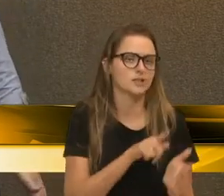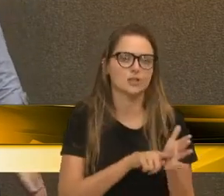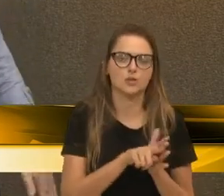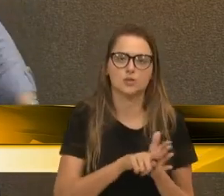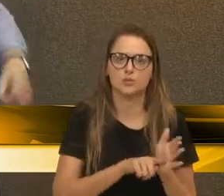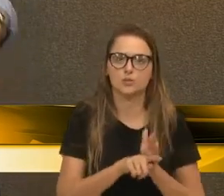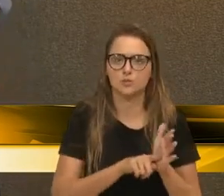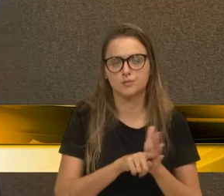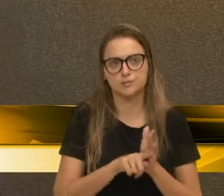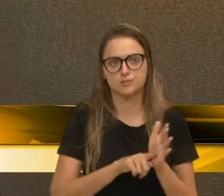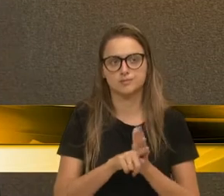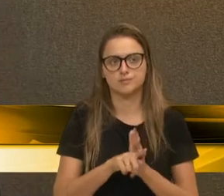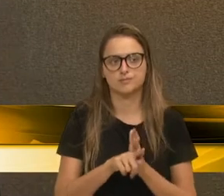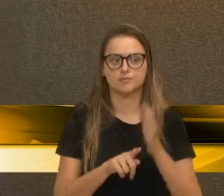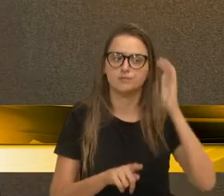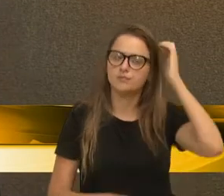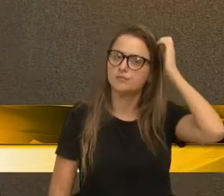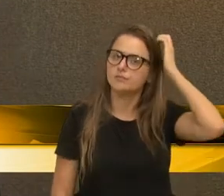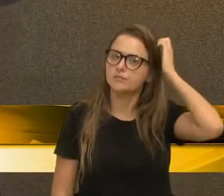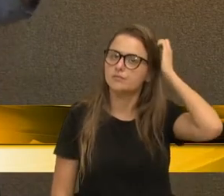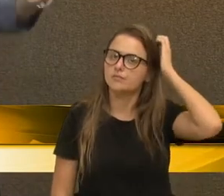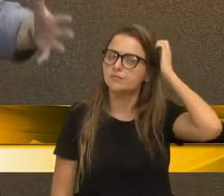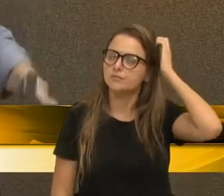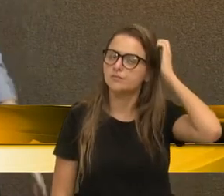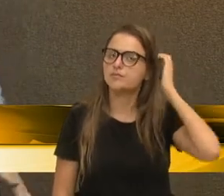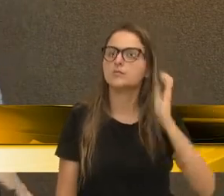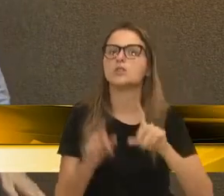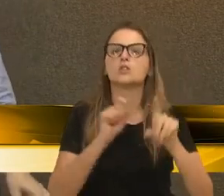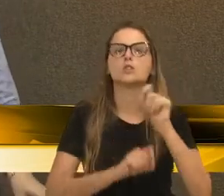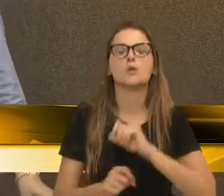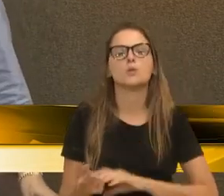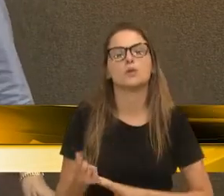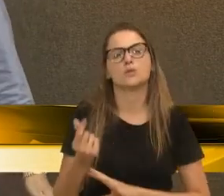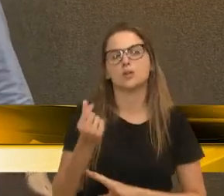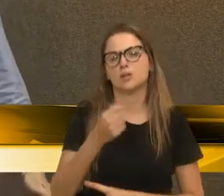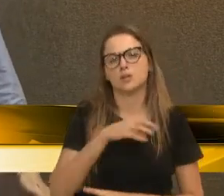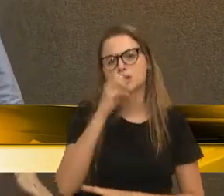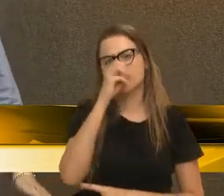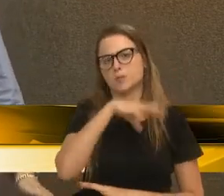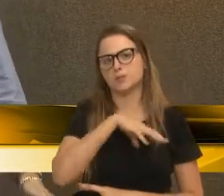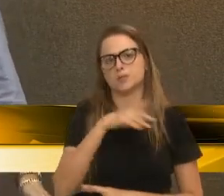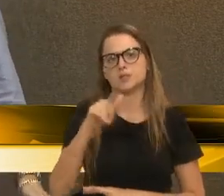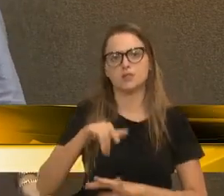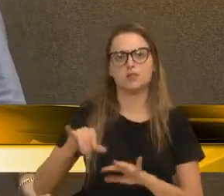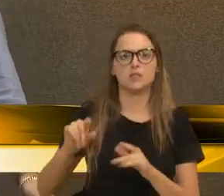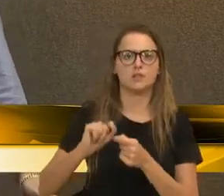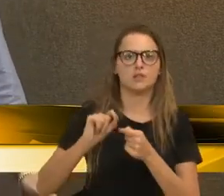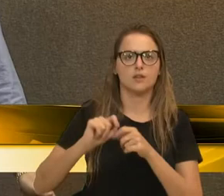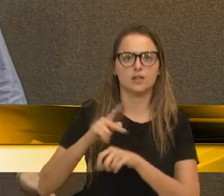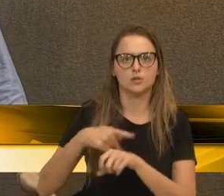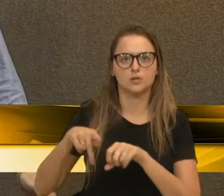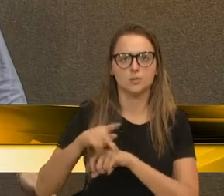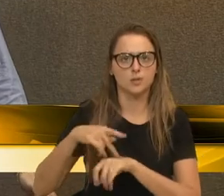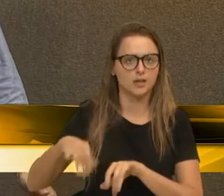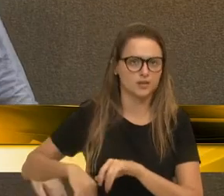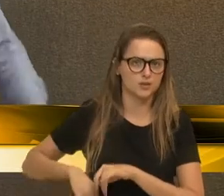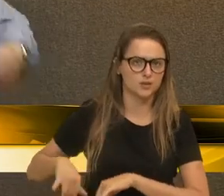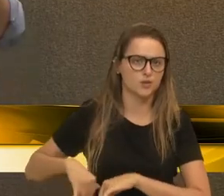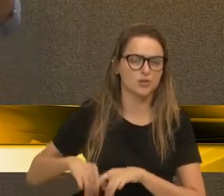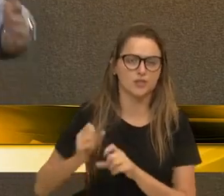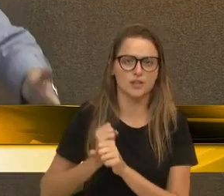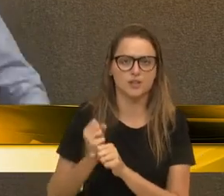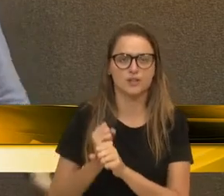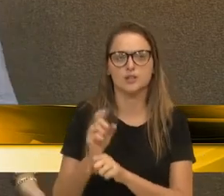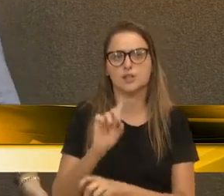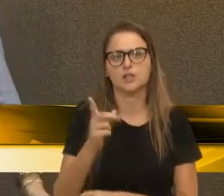valor estratosférico que sangra os cofres do país todos os anos. Não